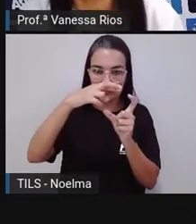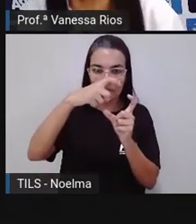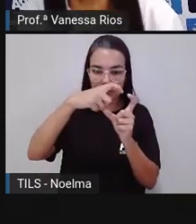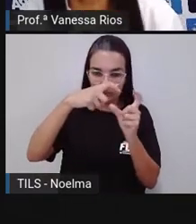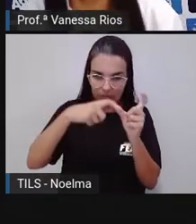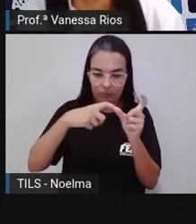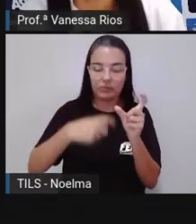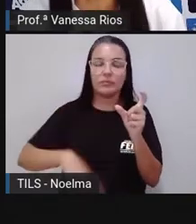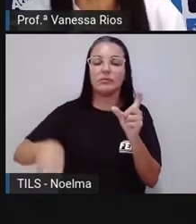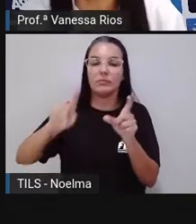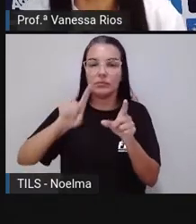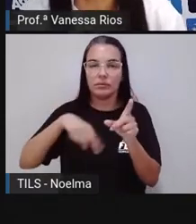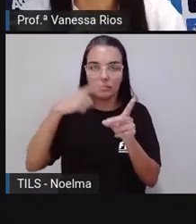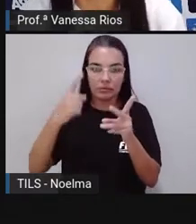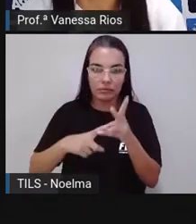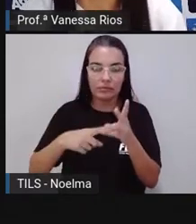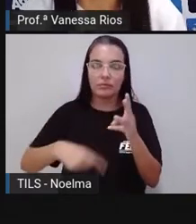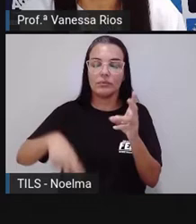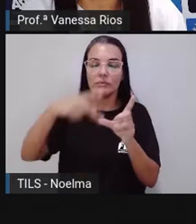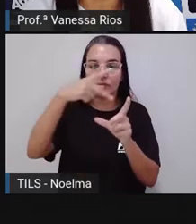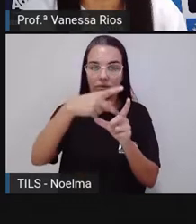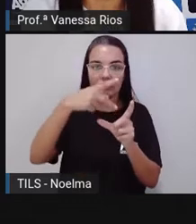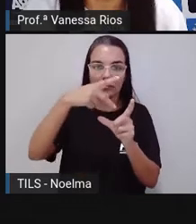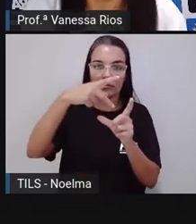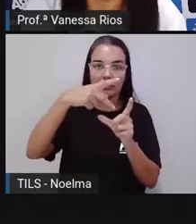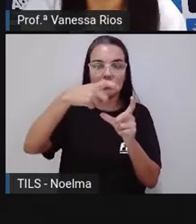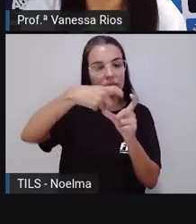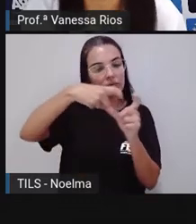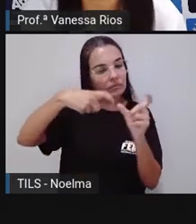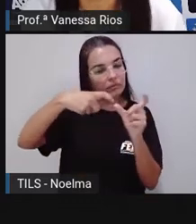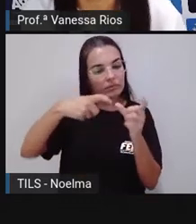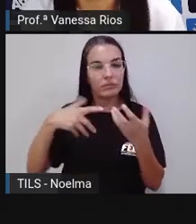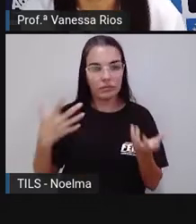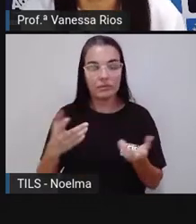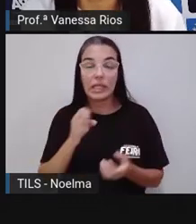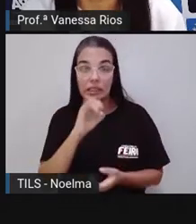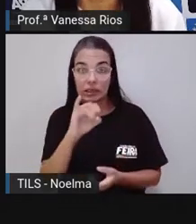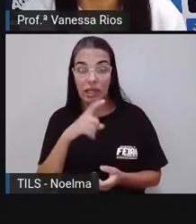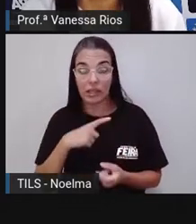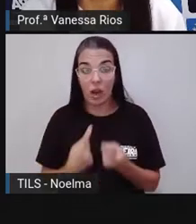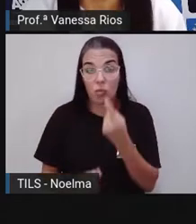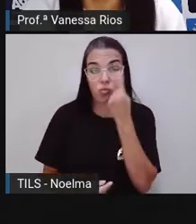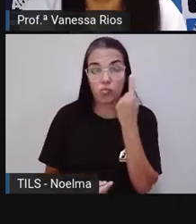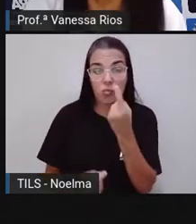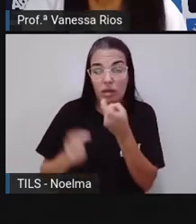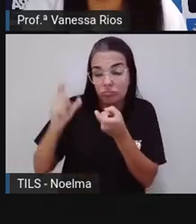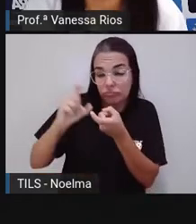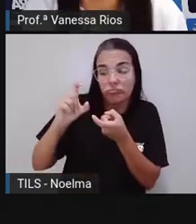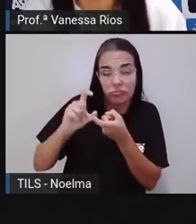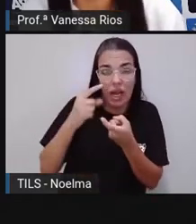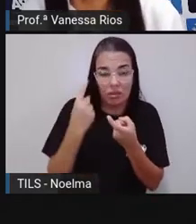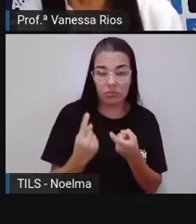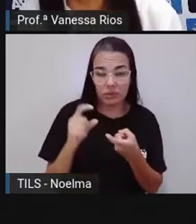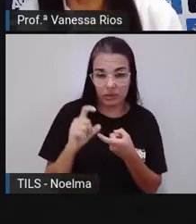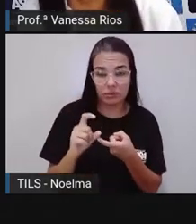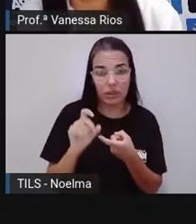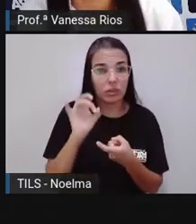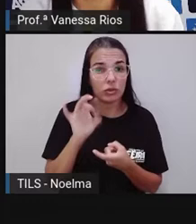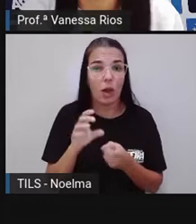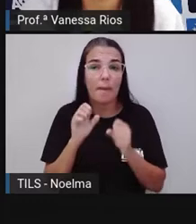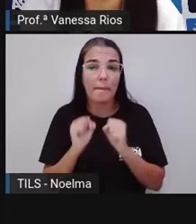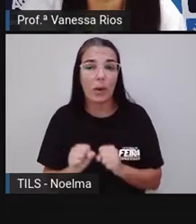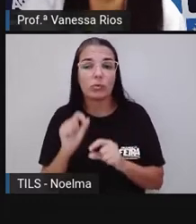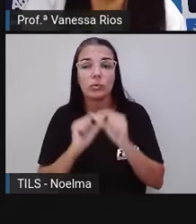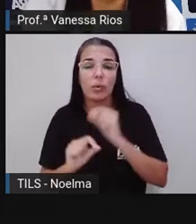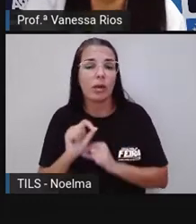não vão valer. Porque aí as palavras monossílabas, elas podem ser tônicas ou áconas.